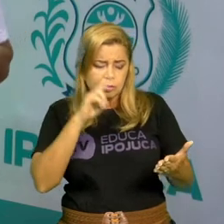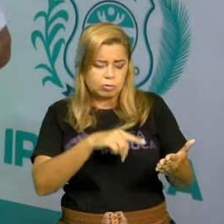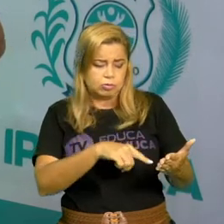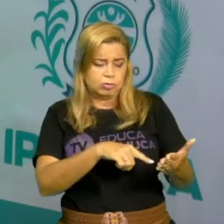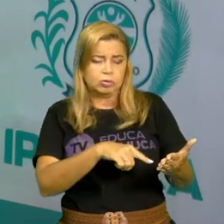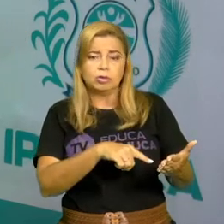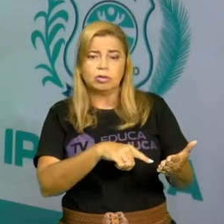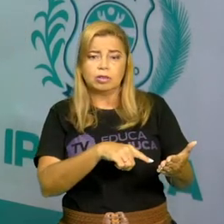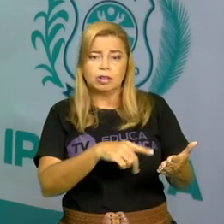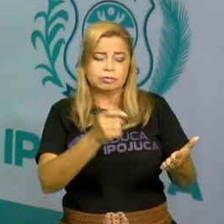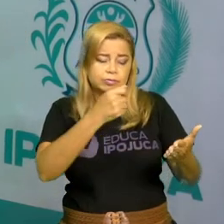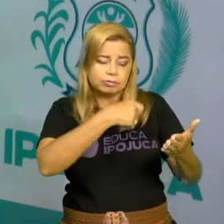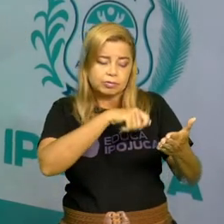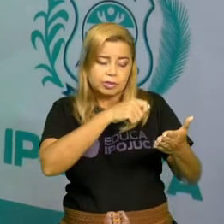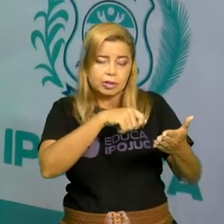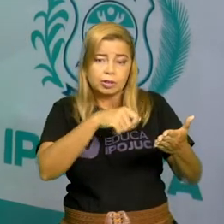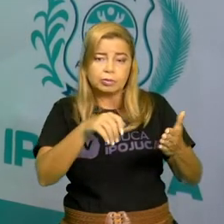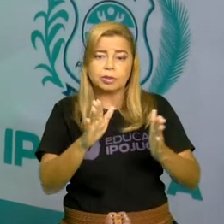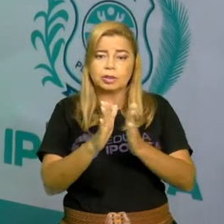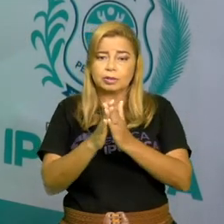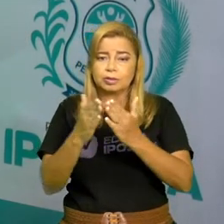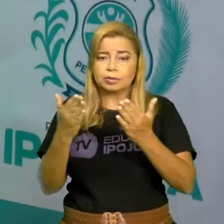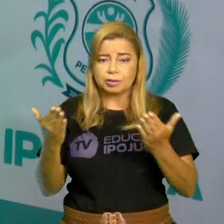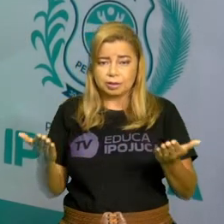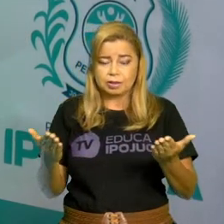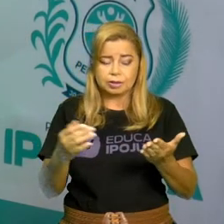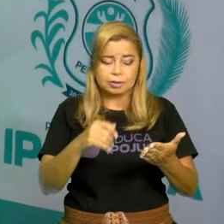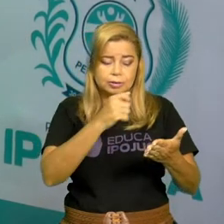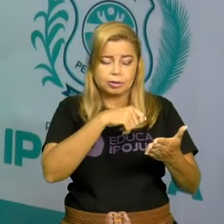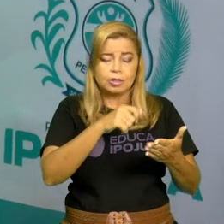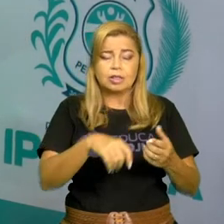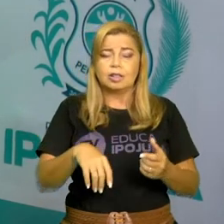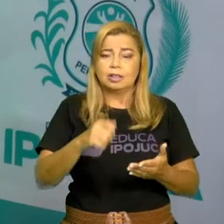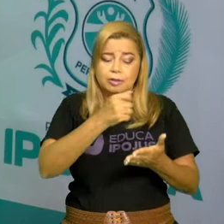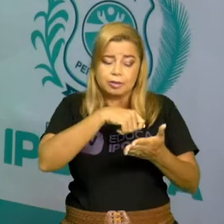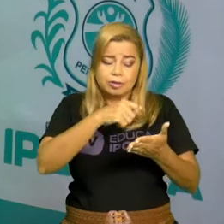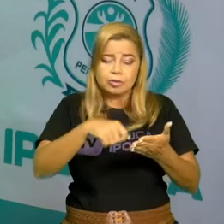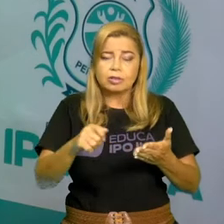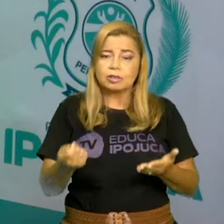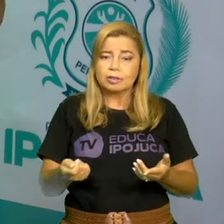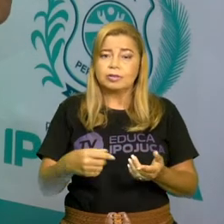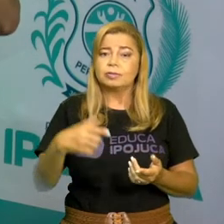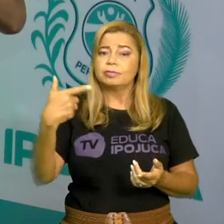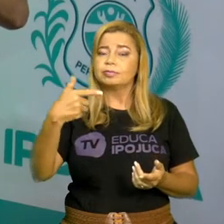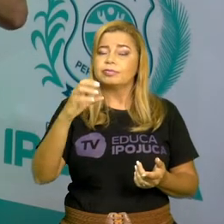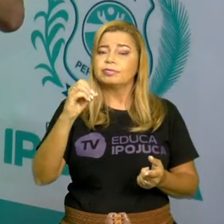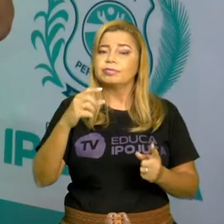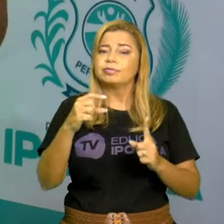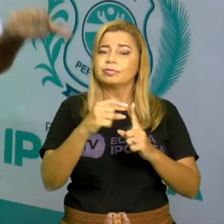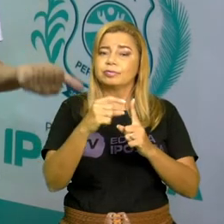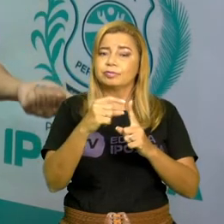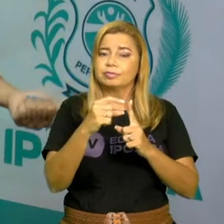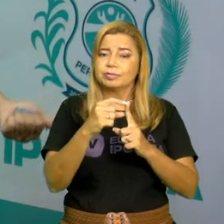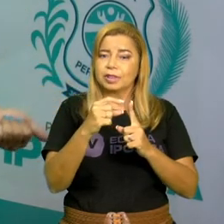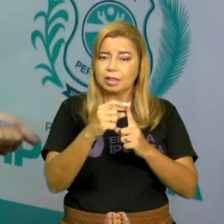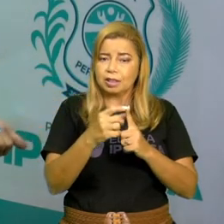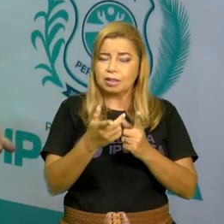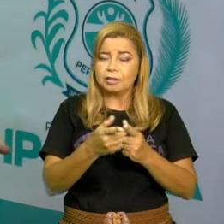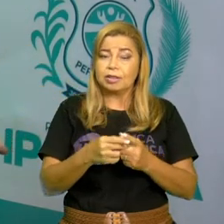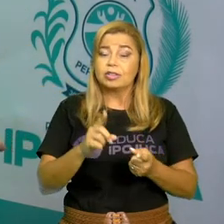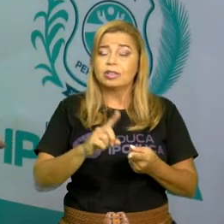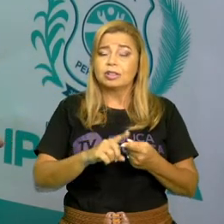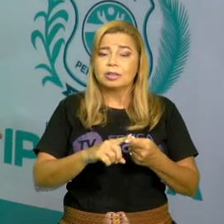falar, você vai copiando. Nós vamos copiar 20 palavras e vocês podem ter que ir copiando em ordem